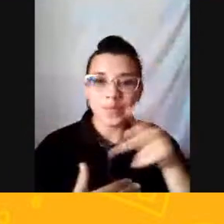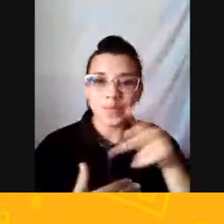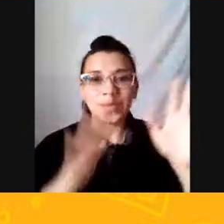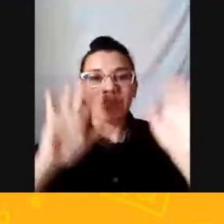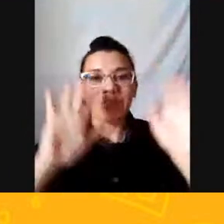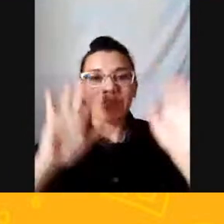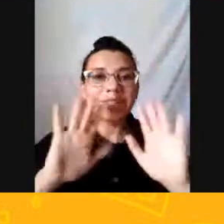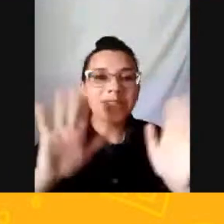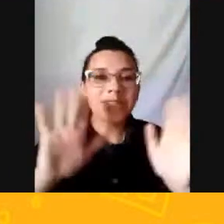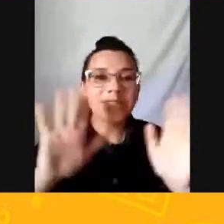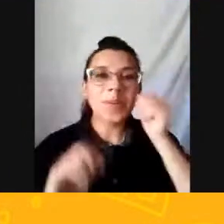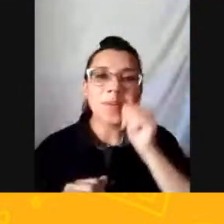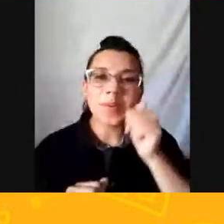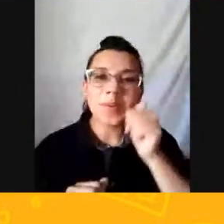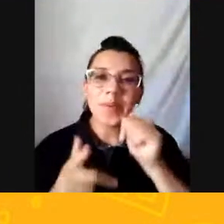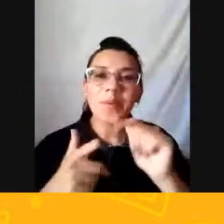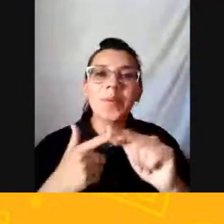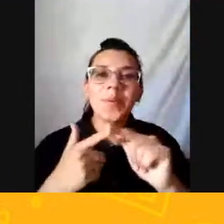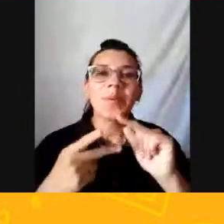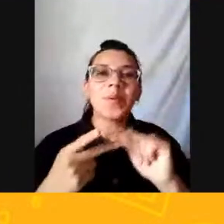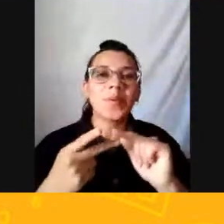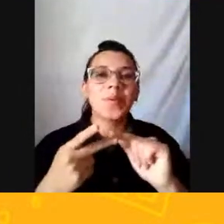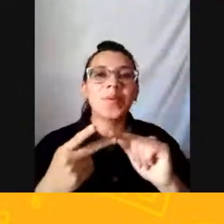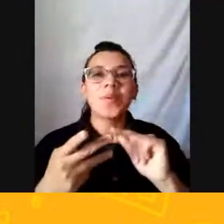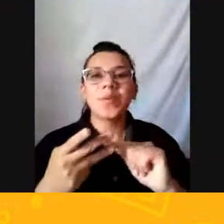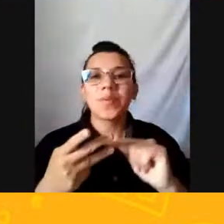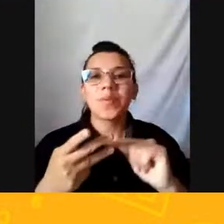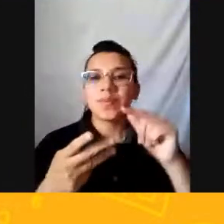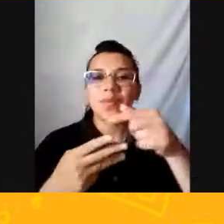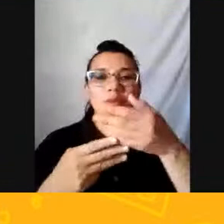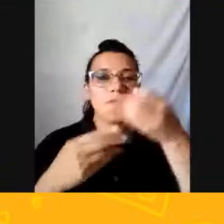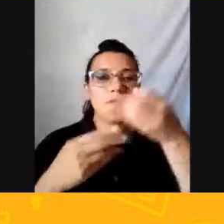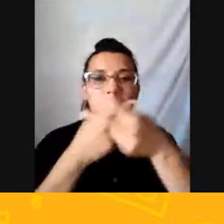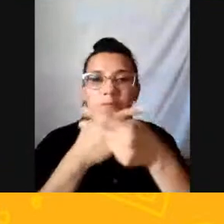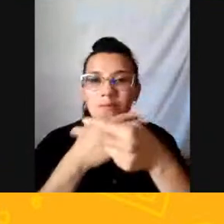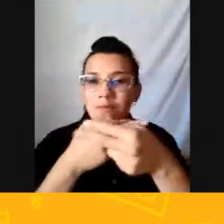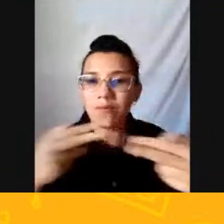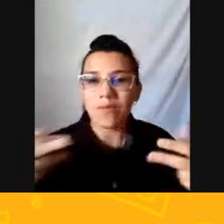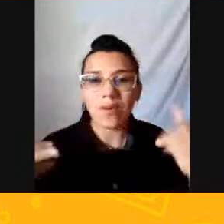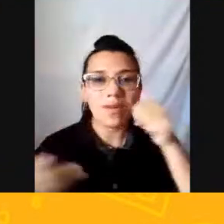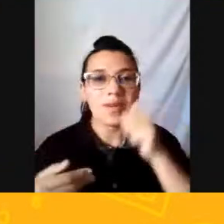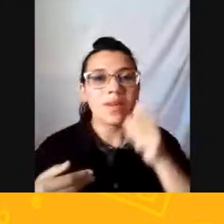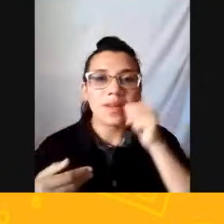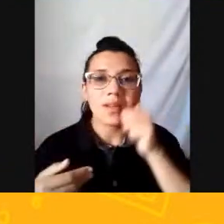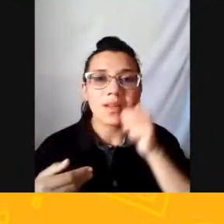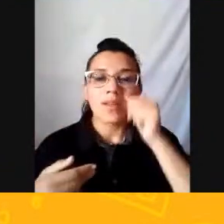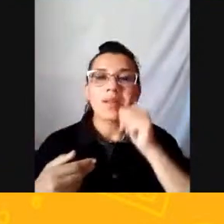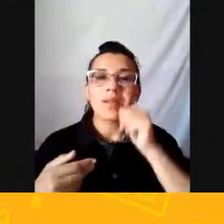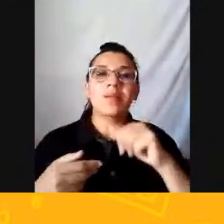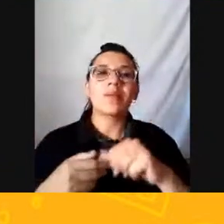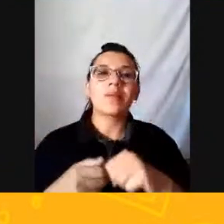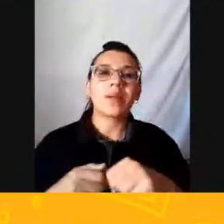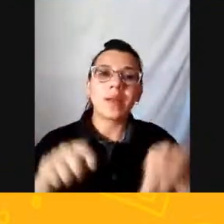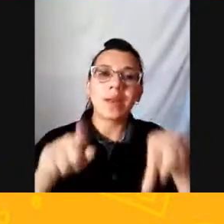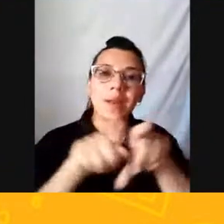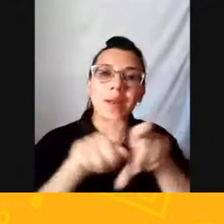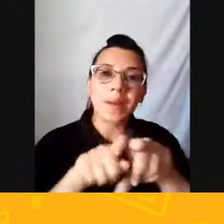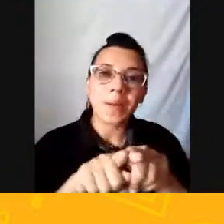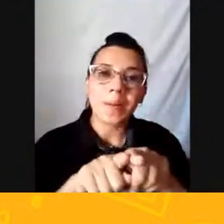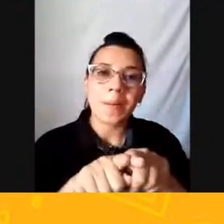Para a Marisette Professora Nádia Caroline Participando aí com a gente Também muito obrigado a gente professora Nádia O Natan